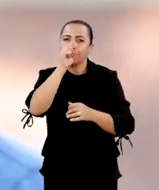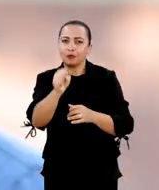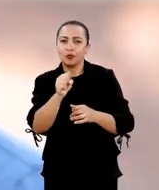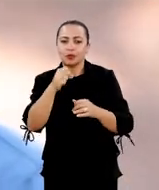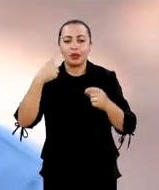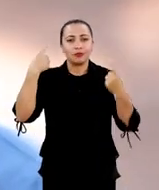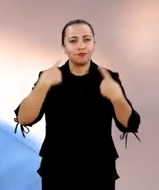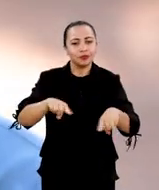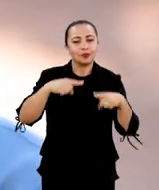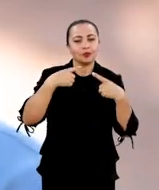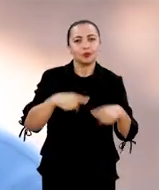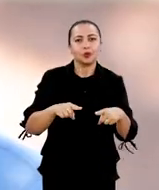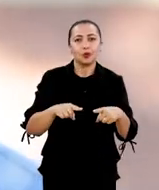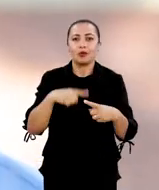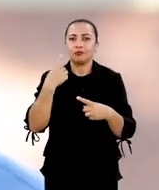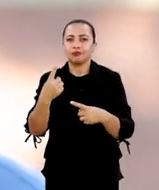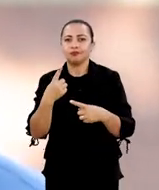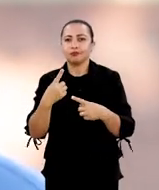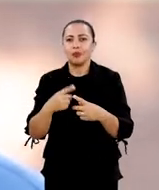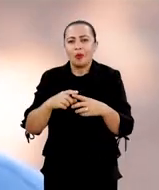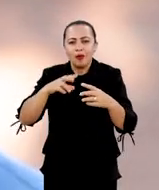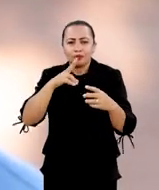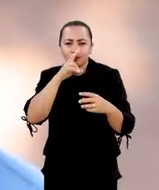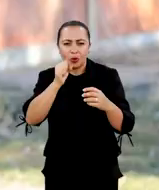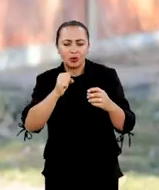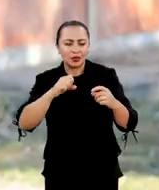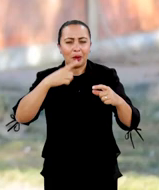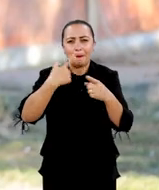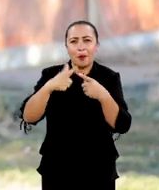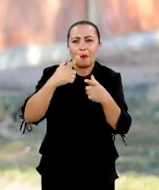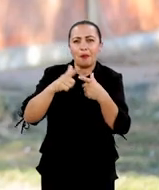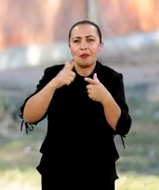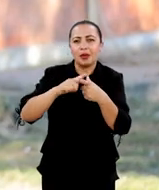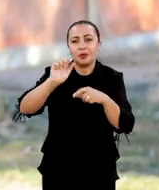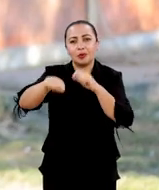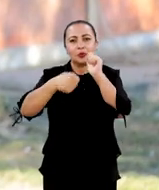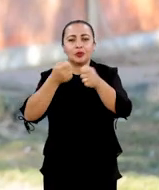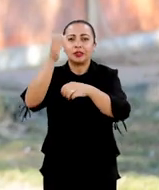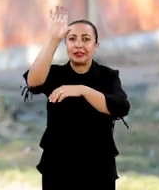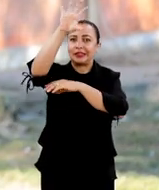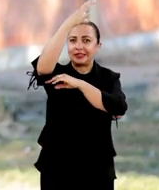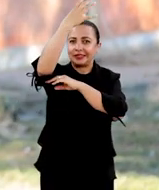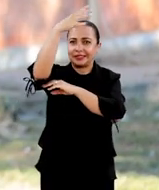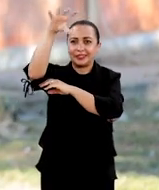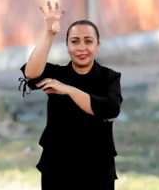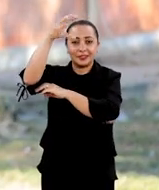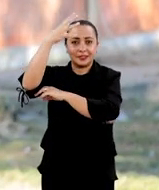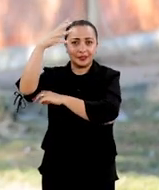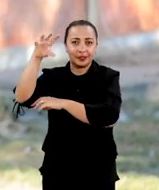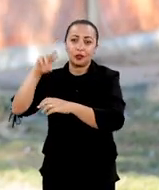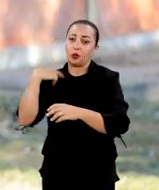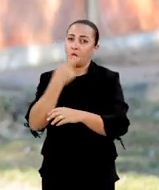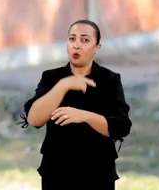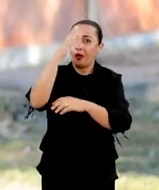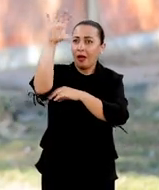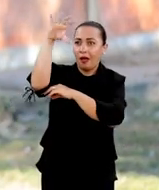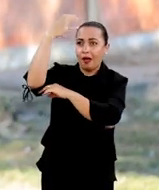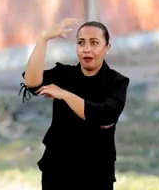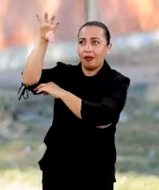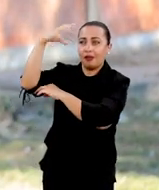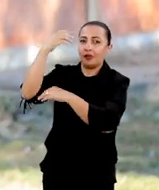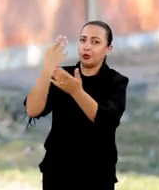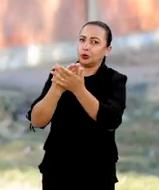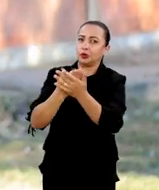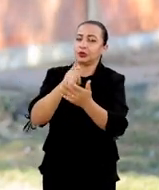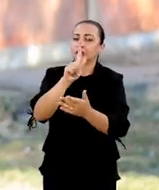densidade eletrônica provoca uma interferência nos sinais de satélite. Os nossos satélites que nós estudamos